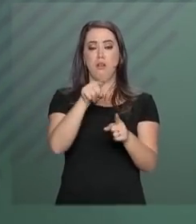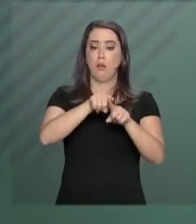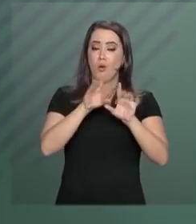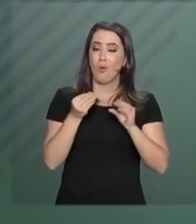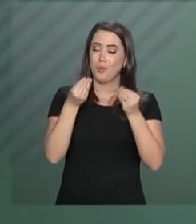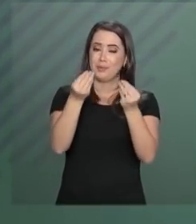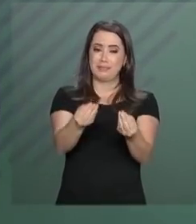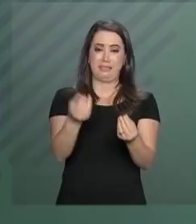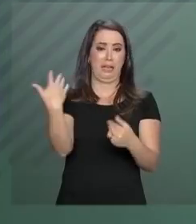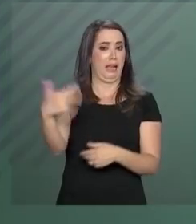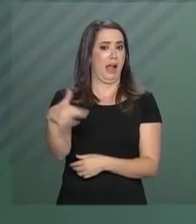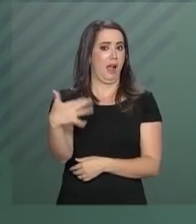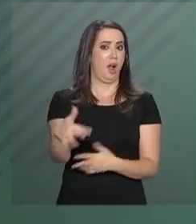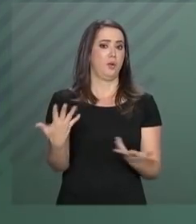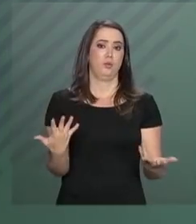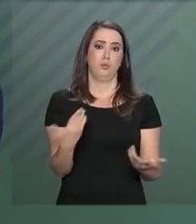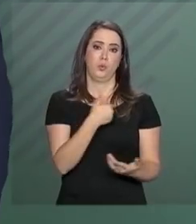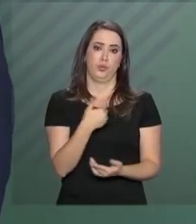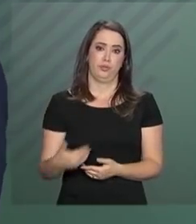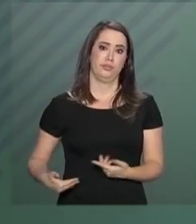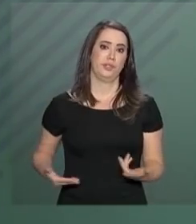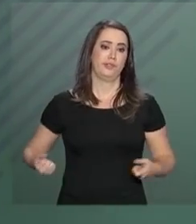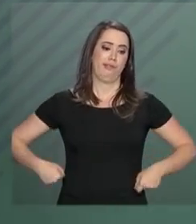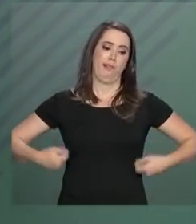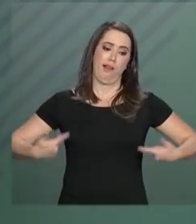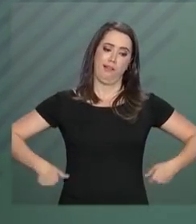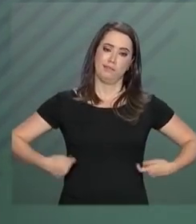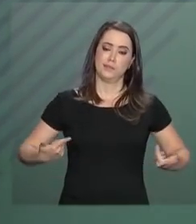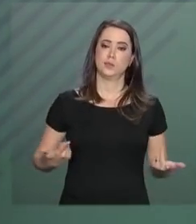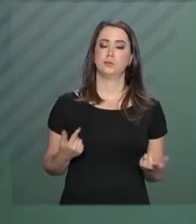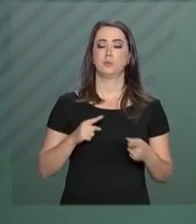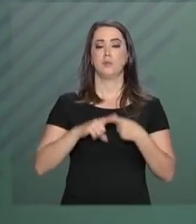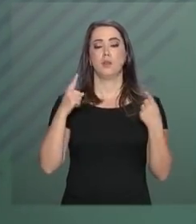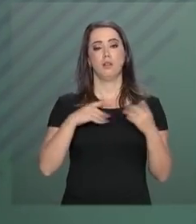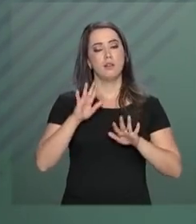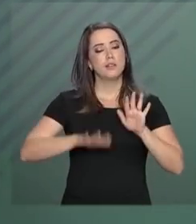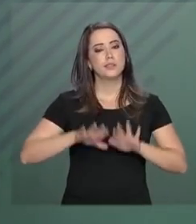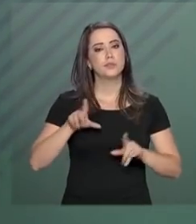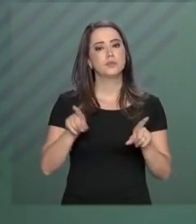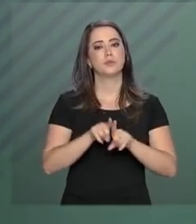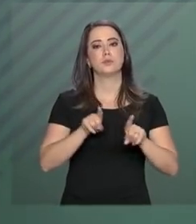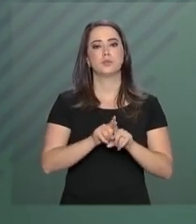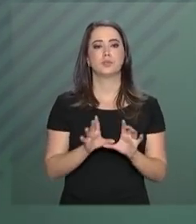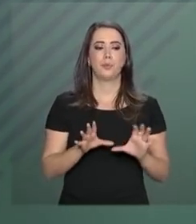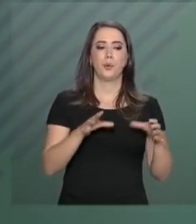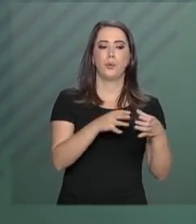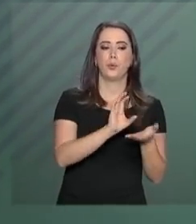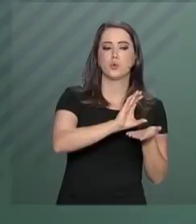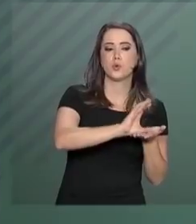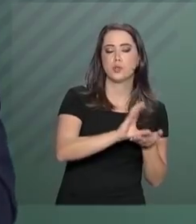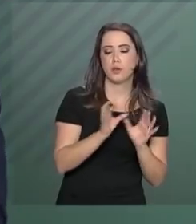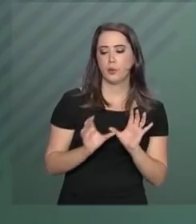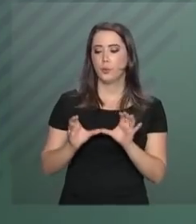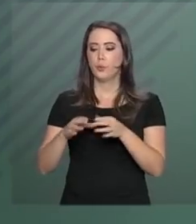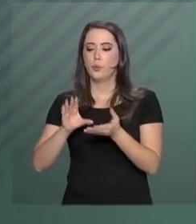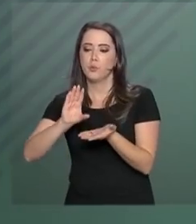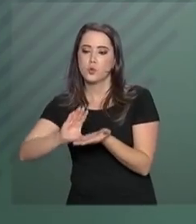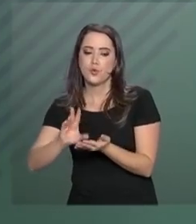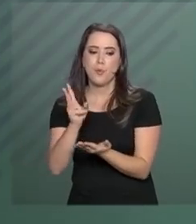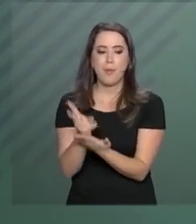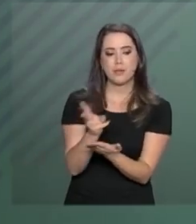o que traz custos para a administração pública e em muitos momentos são conselhos que se